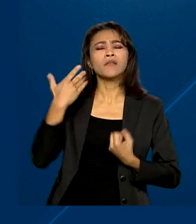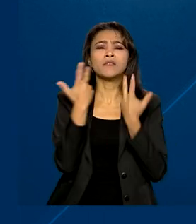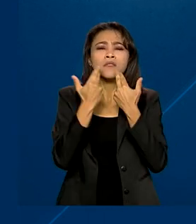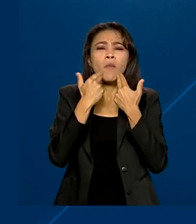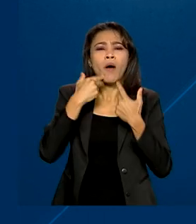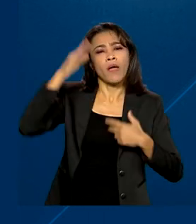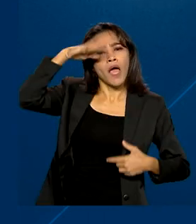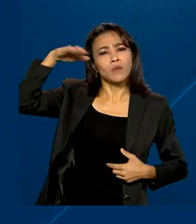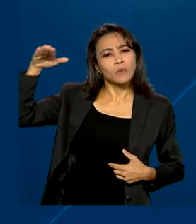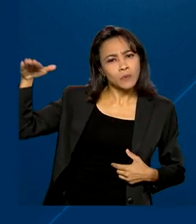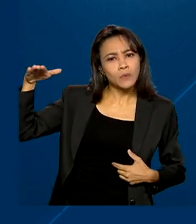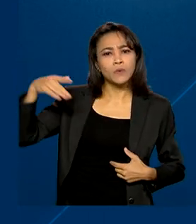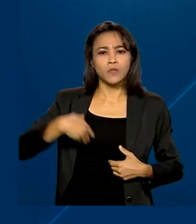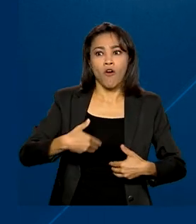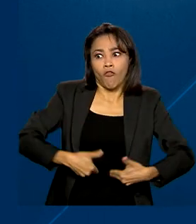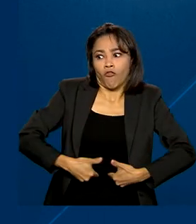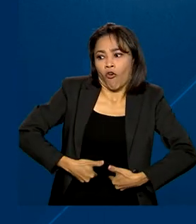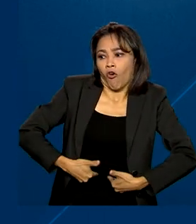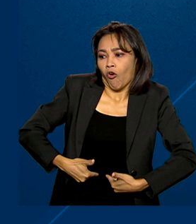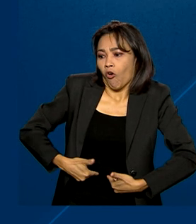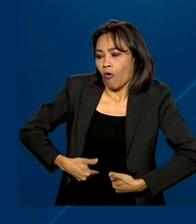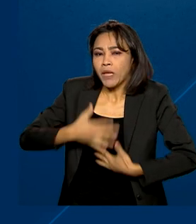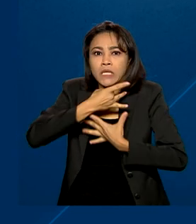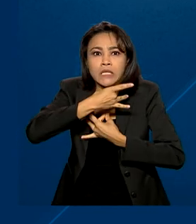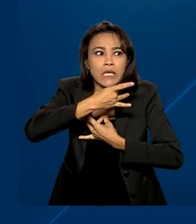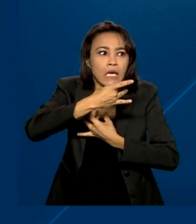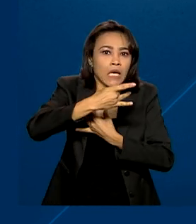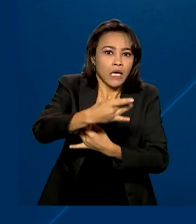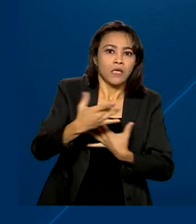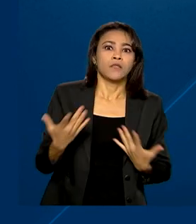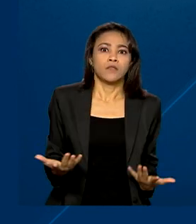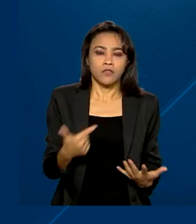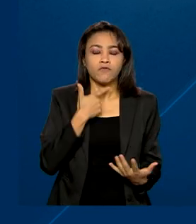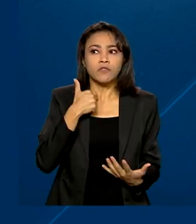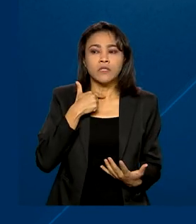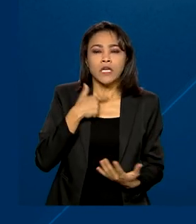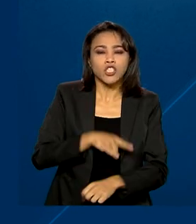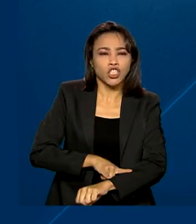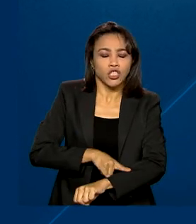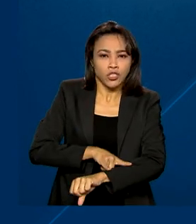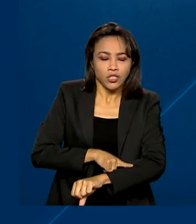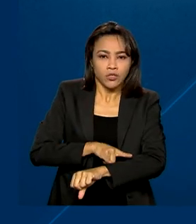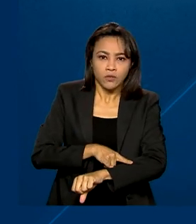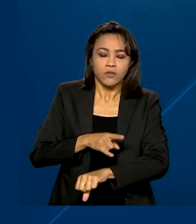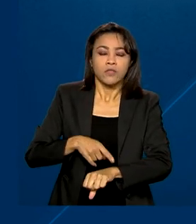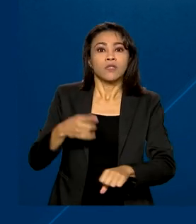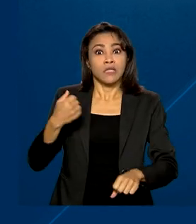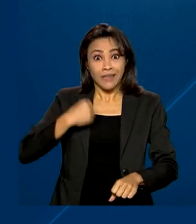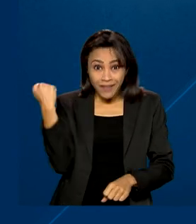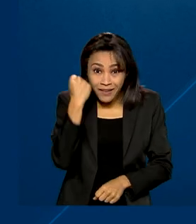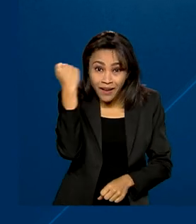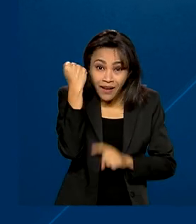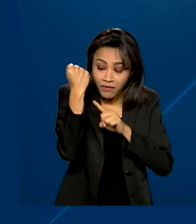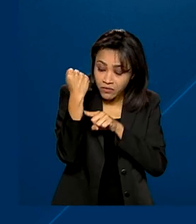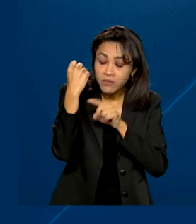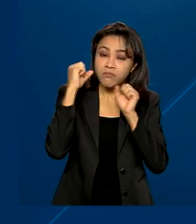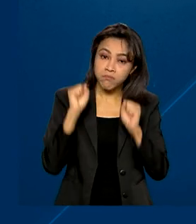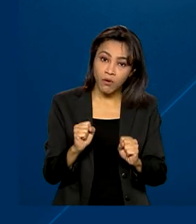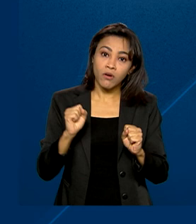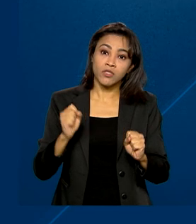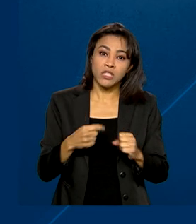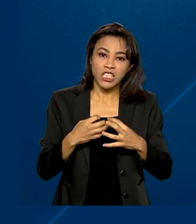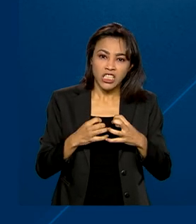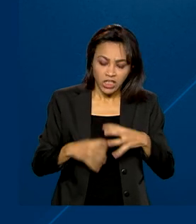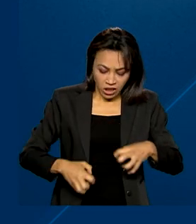Os sintomas incluem fome e sede constantes, aumento da vontade de urinar e, nos casos mais graves, pode ocorrer